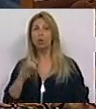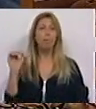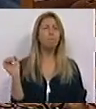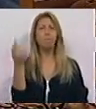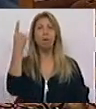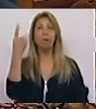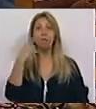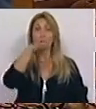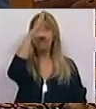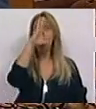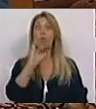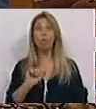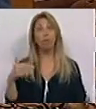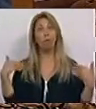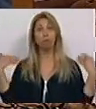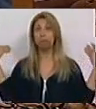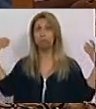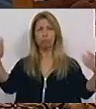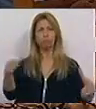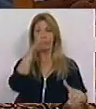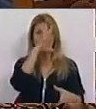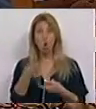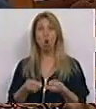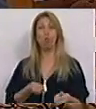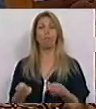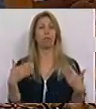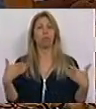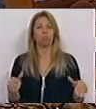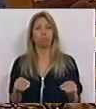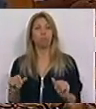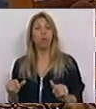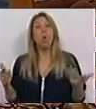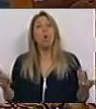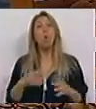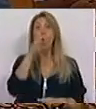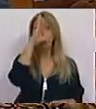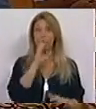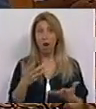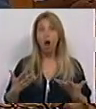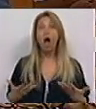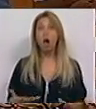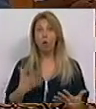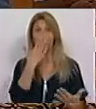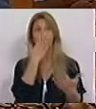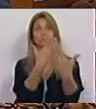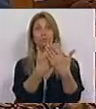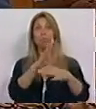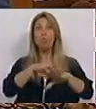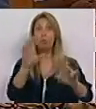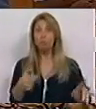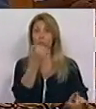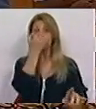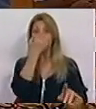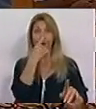governo que se demitiu de governar. O atual governo, confrontado com o fracasso da sua política,